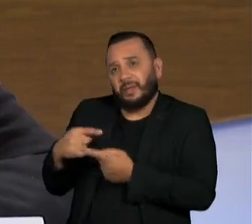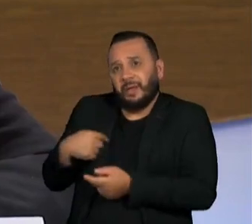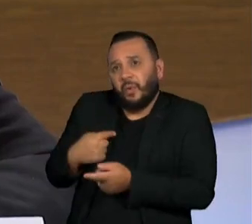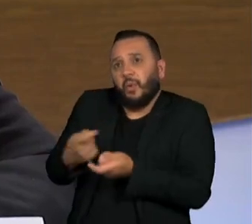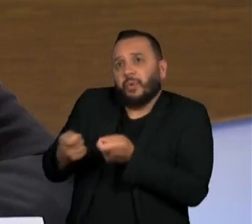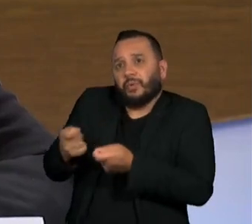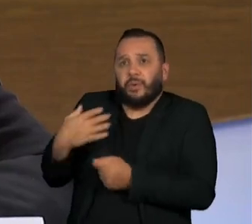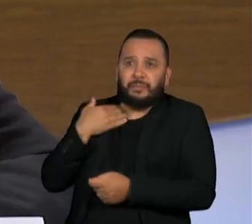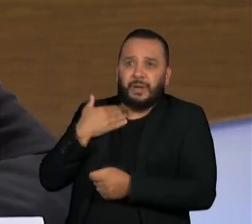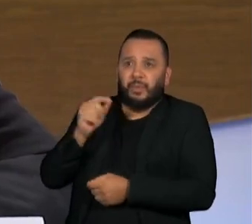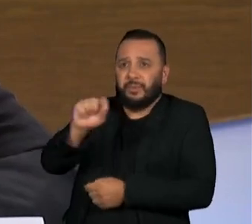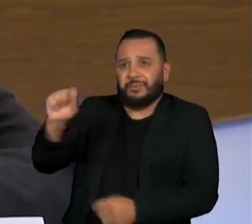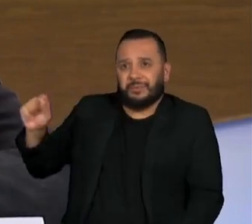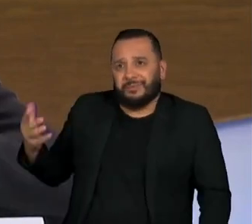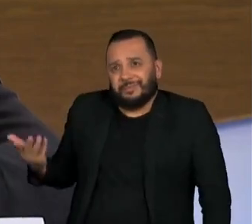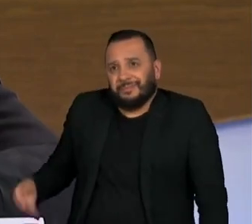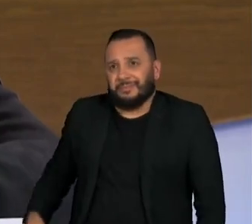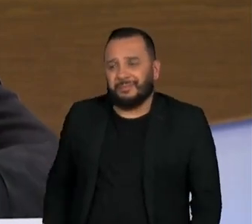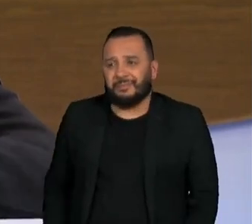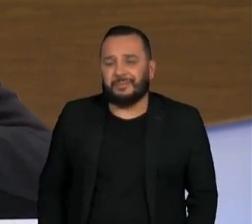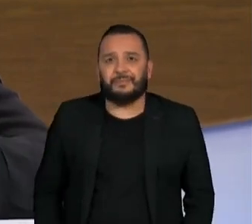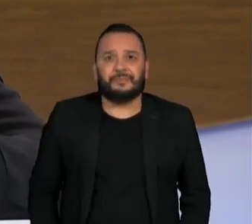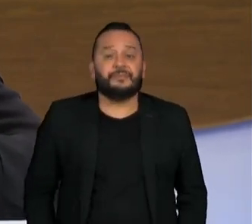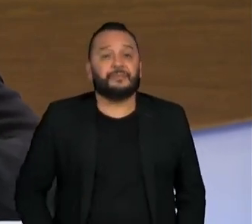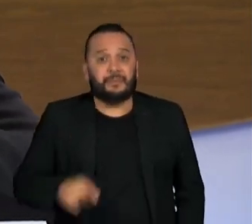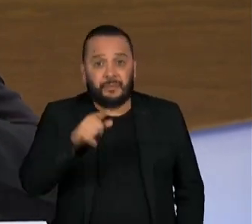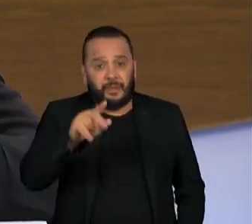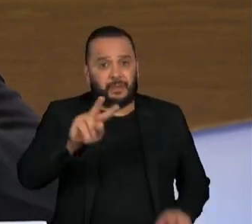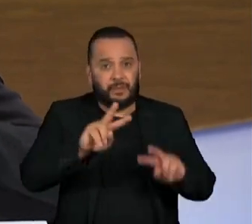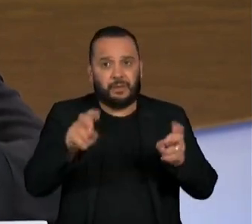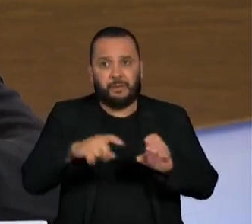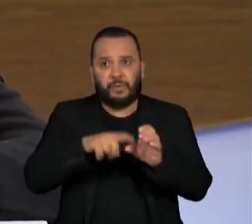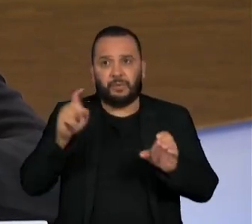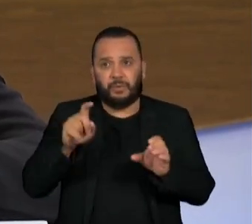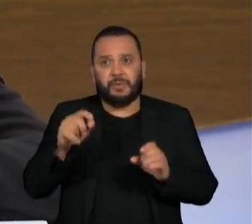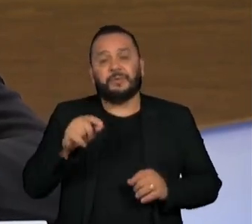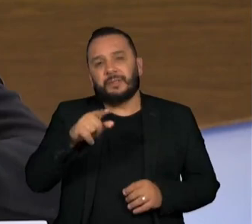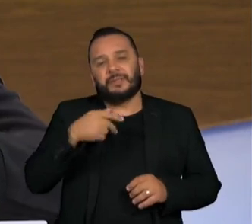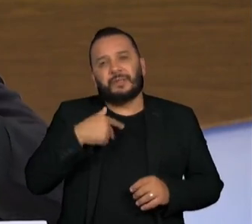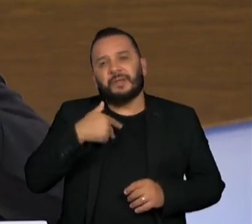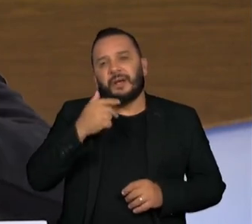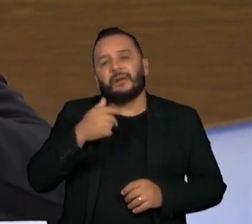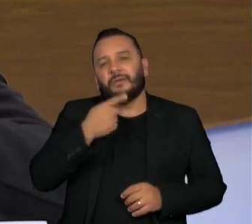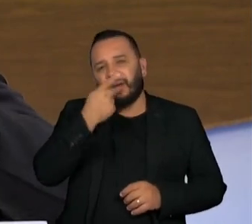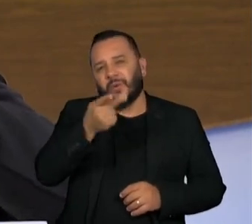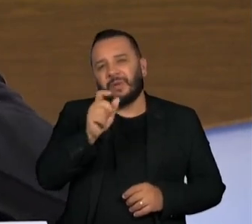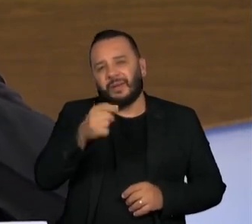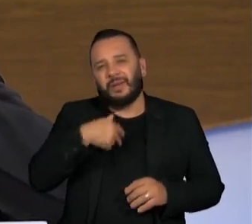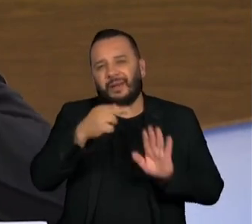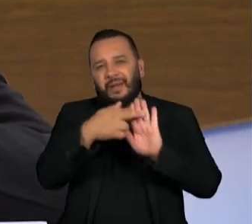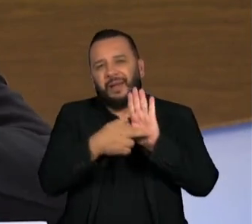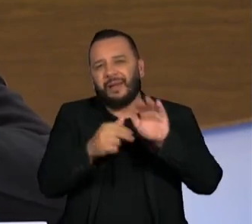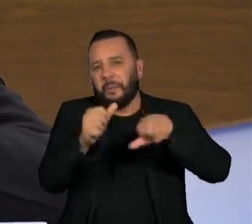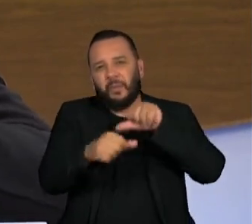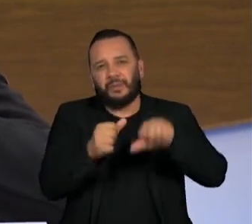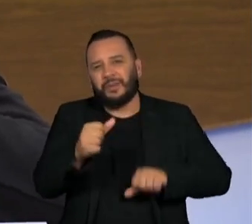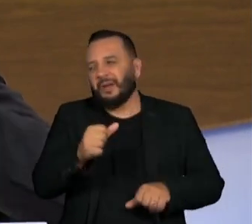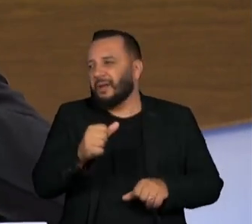Voltar na questão da autonomia. O senhor repetiu várias vezes que achar ruim mudar a regra no meio do caminho. A pressão,